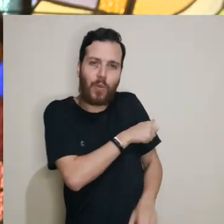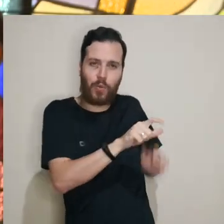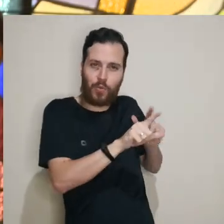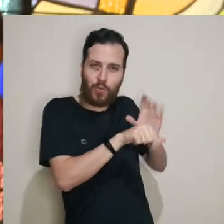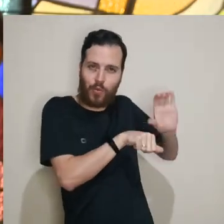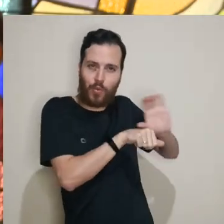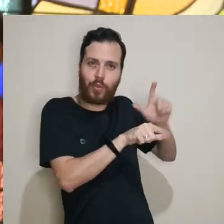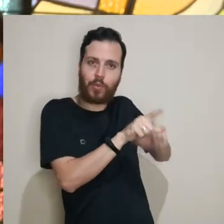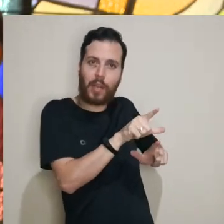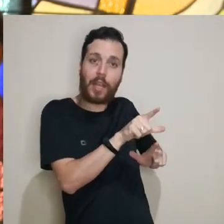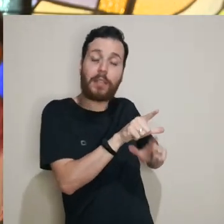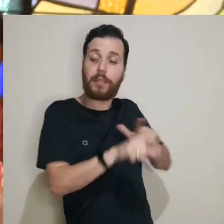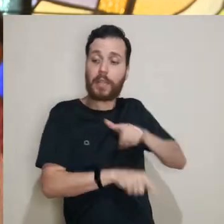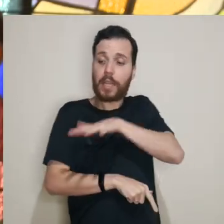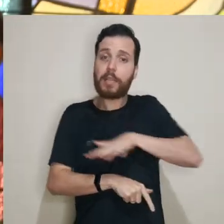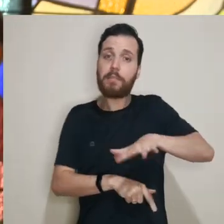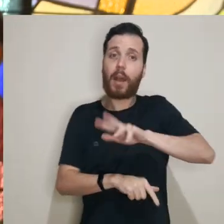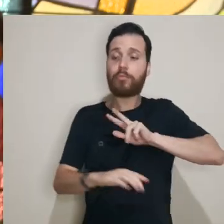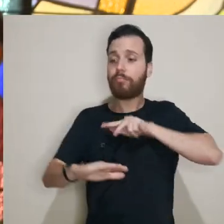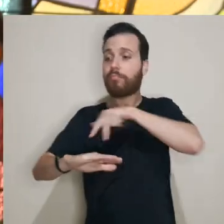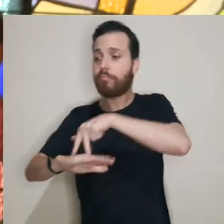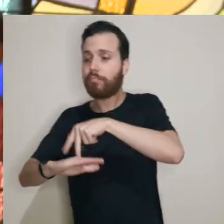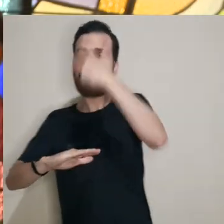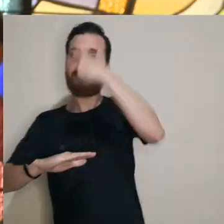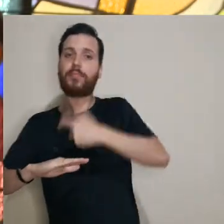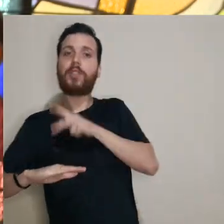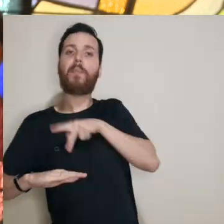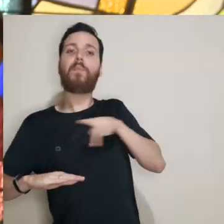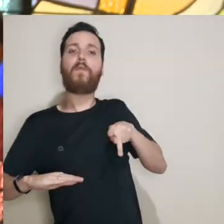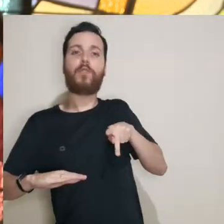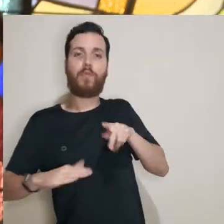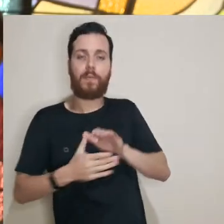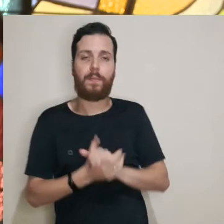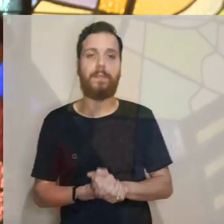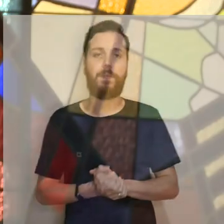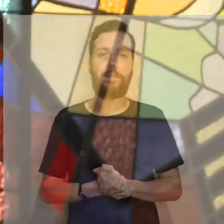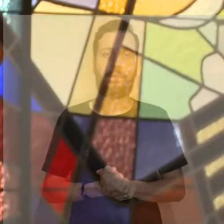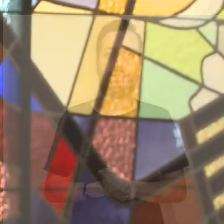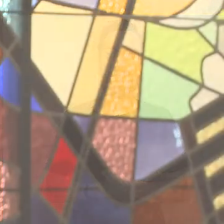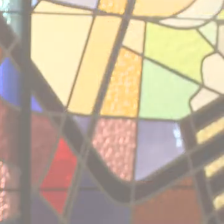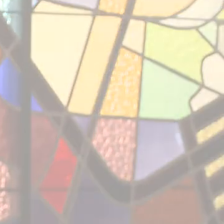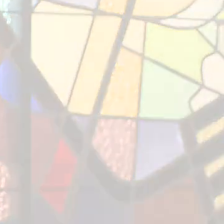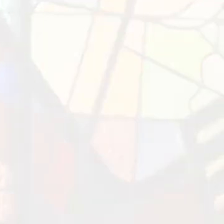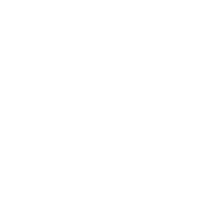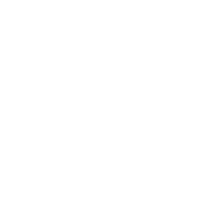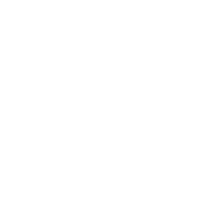alunos de letras tendo um espaço para se tornarem professores.